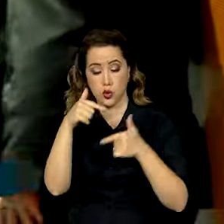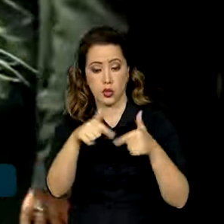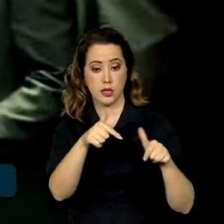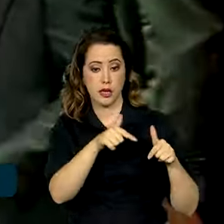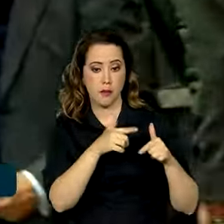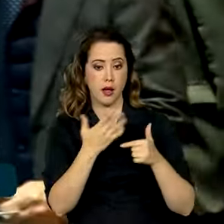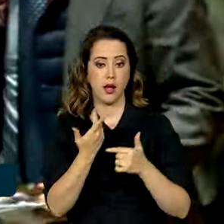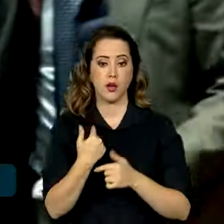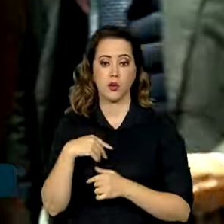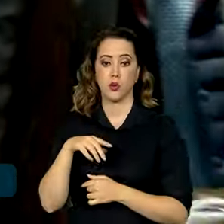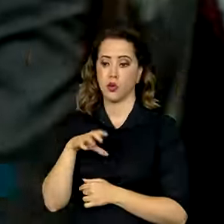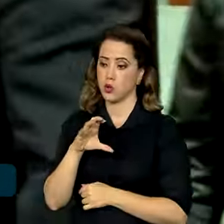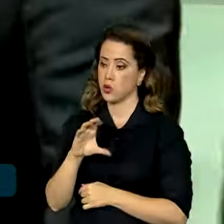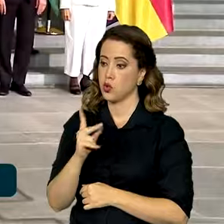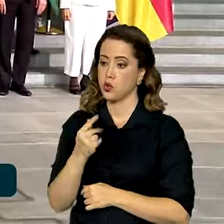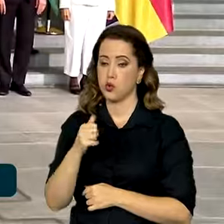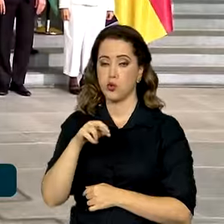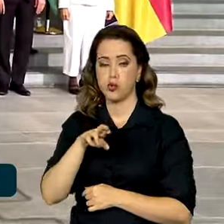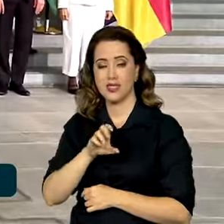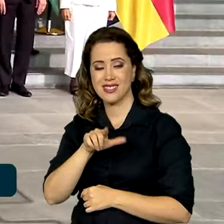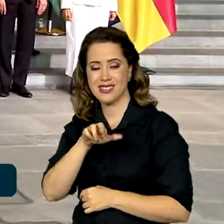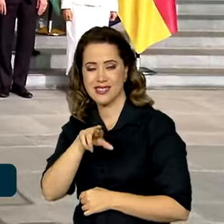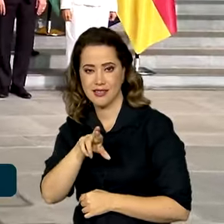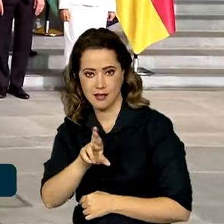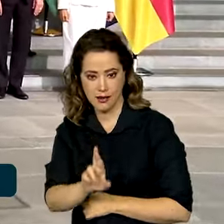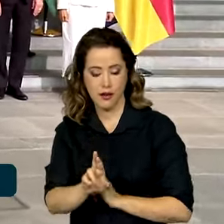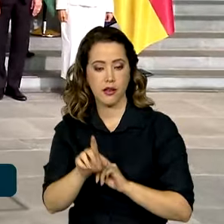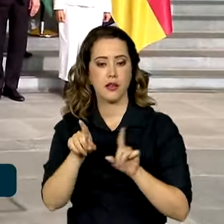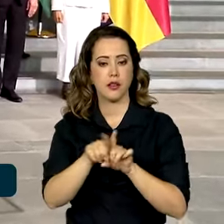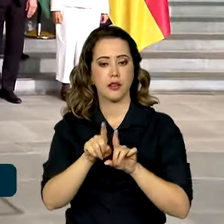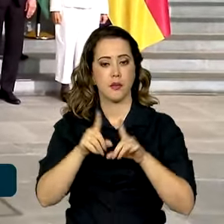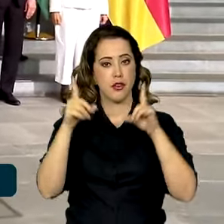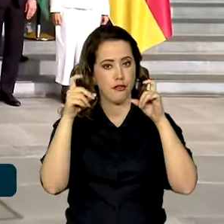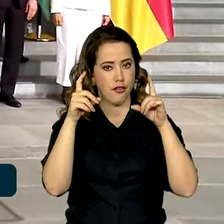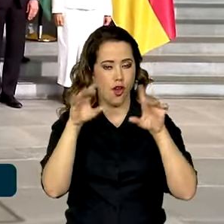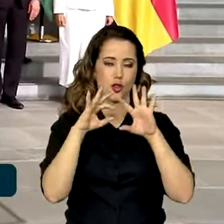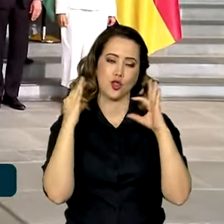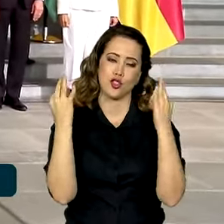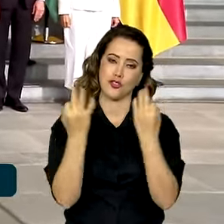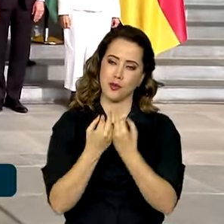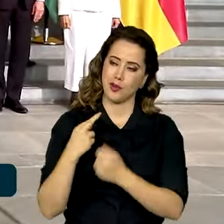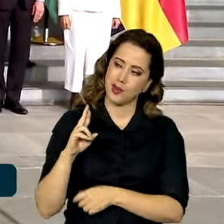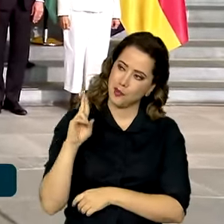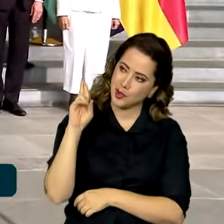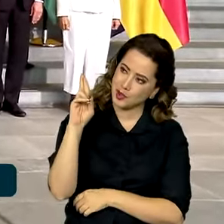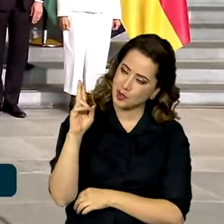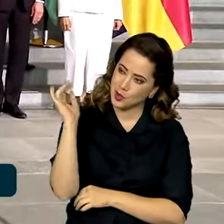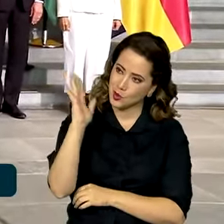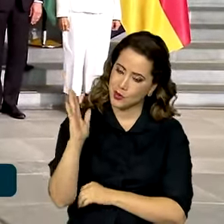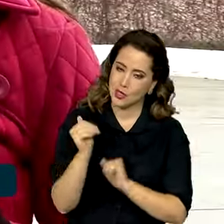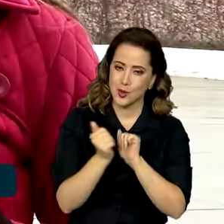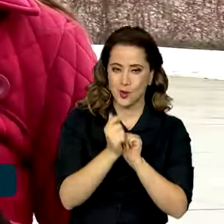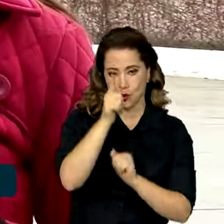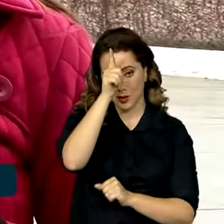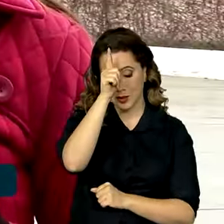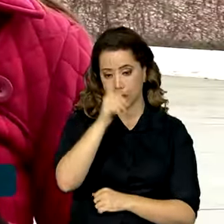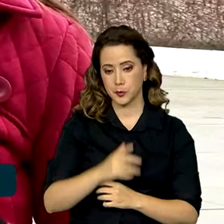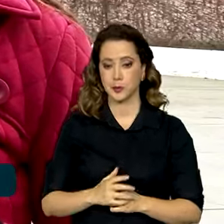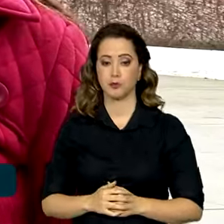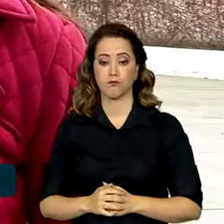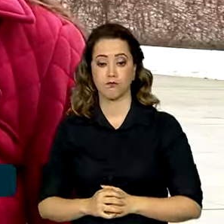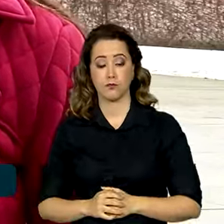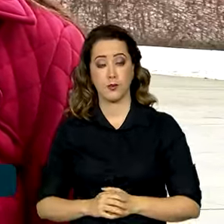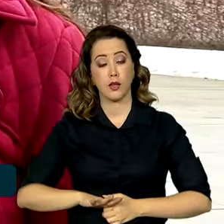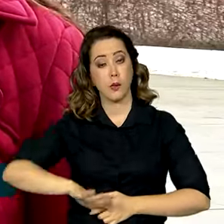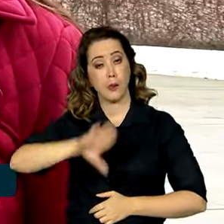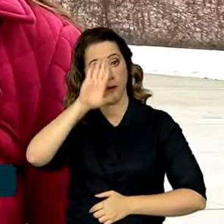federal da Alemanha, Olaf Scholz, e da tradicional foto de família com autoridades brasileiras e alemãs. O principal